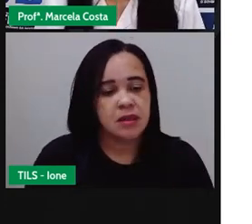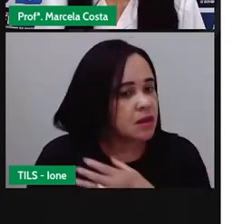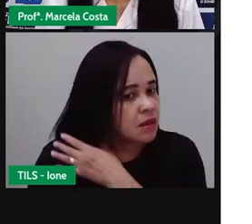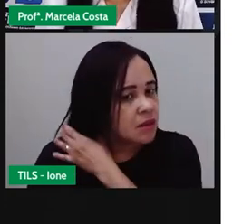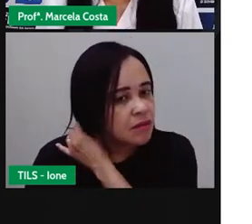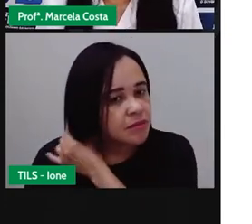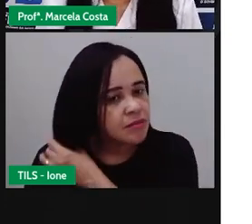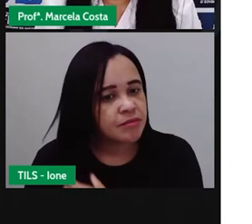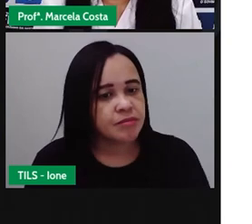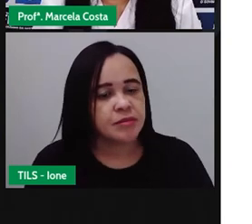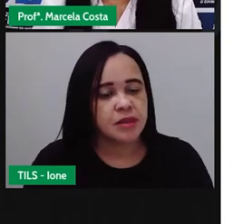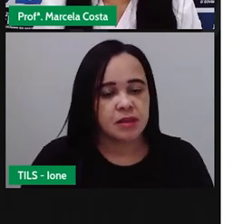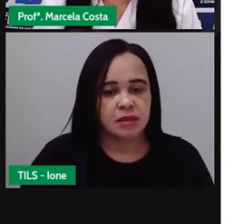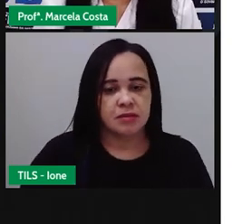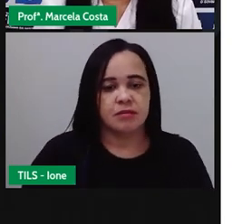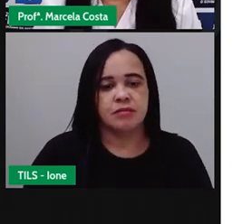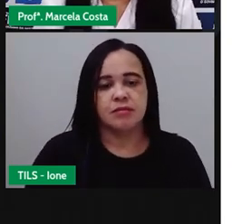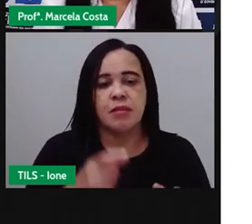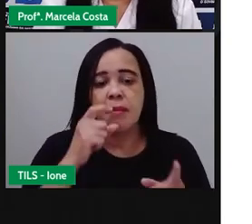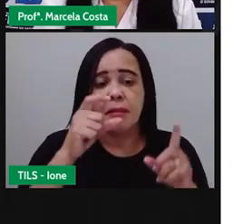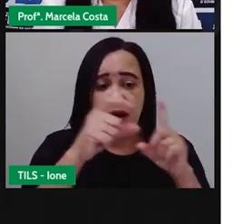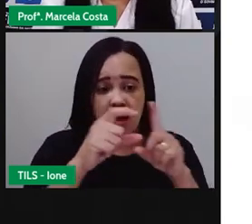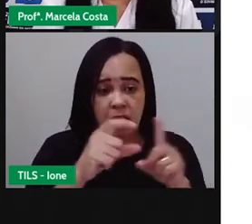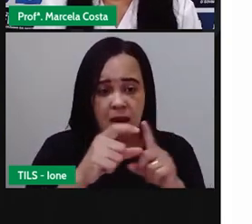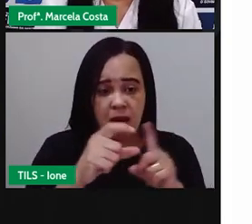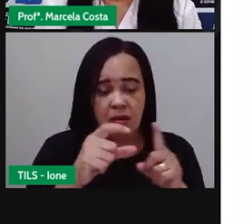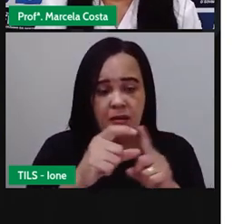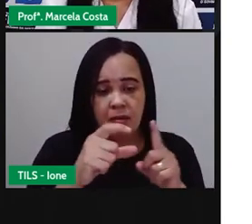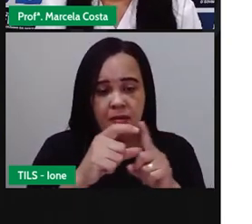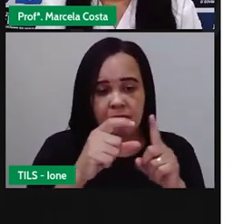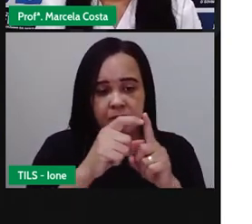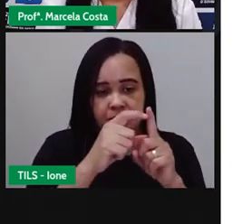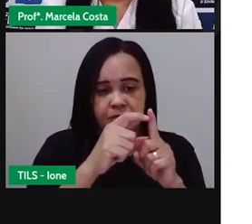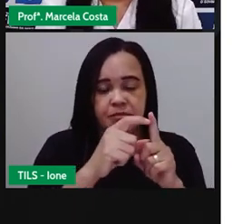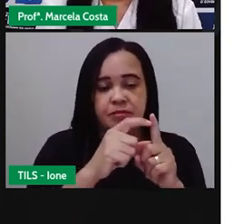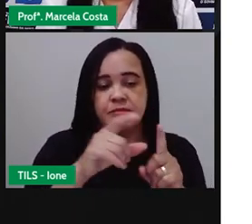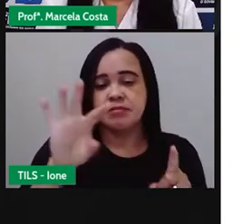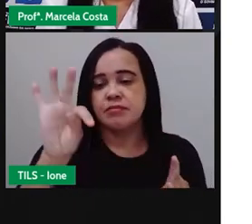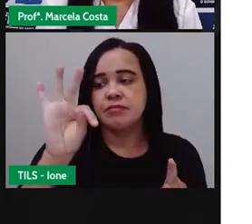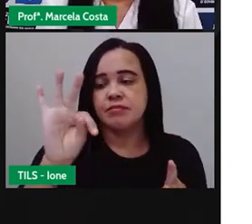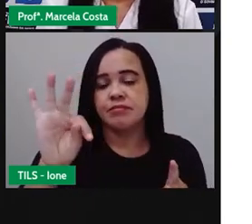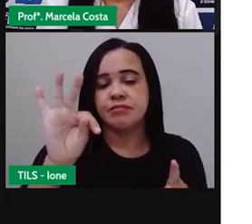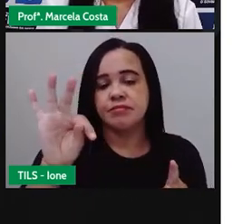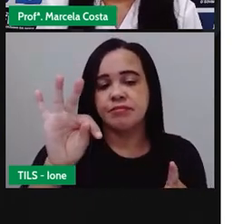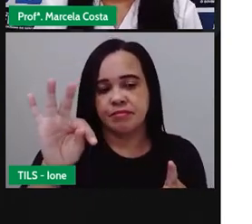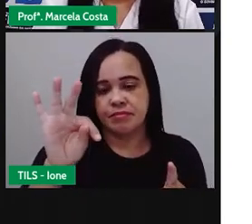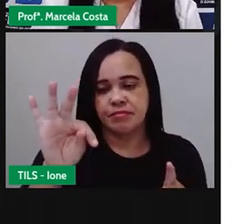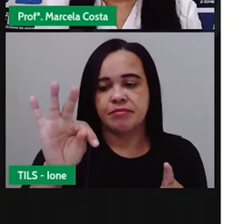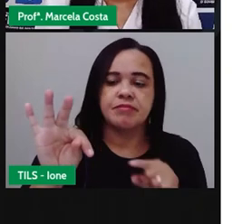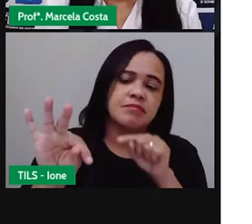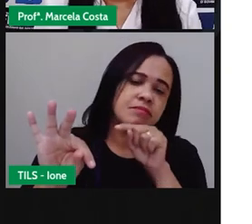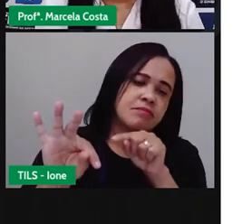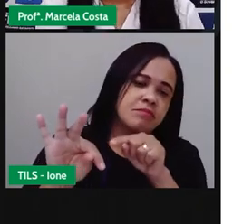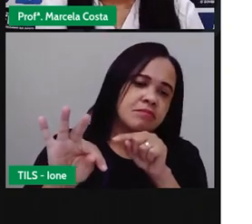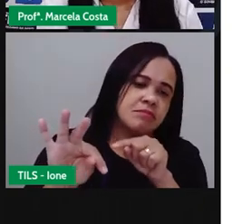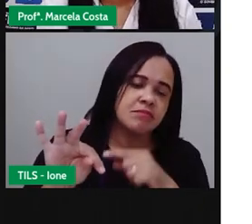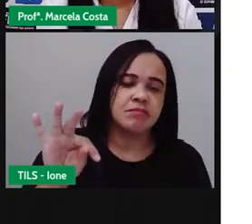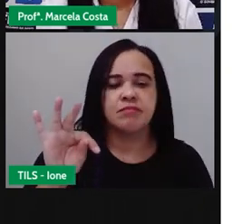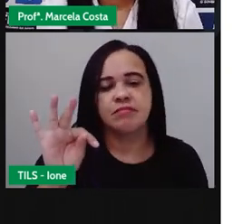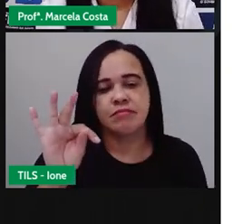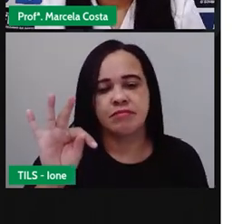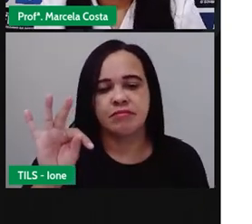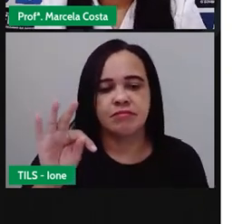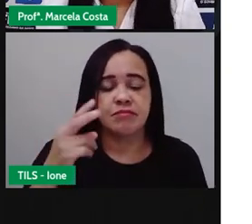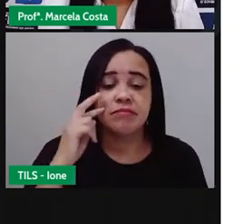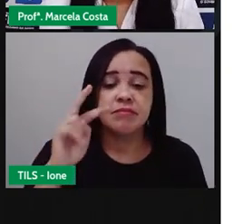Agora, gente vai escrever algumas palavras que tem a letra T e Tatu. Olha